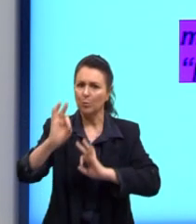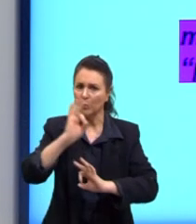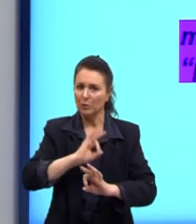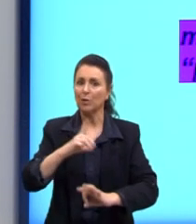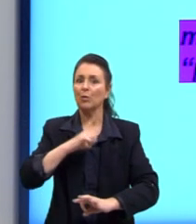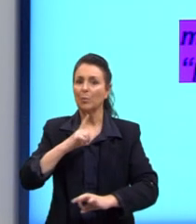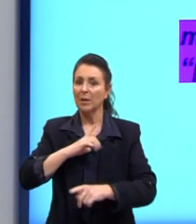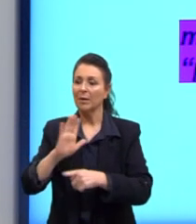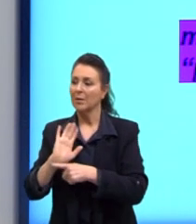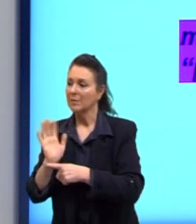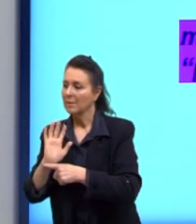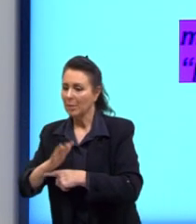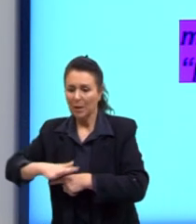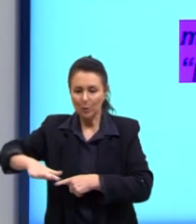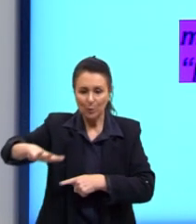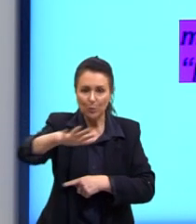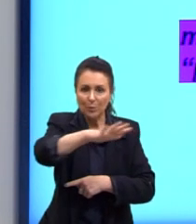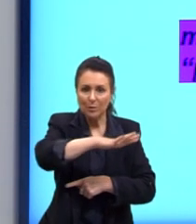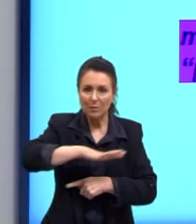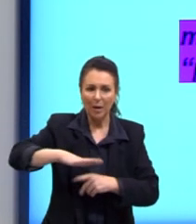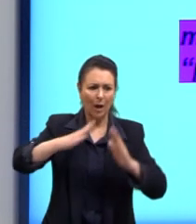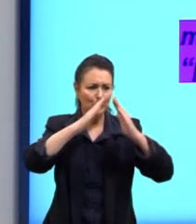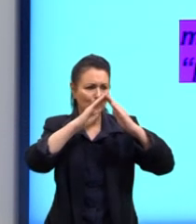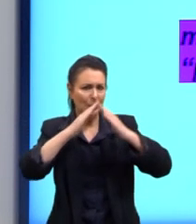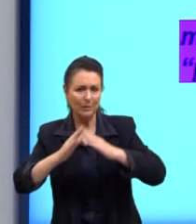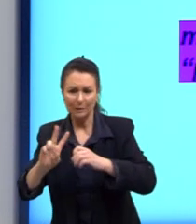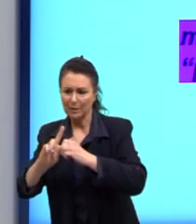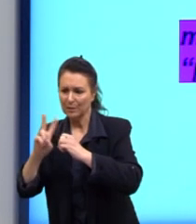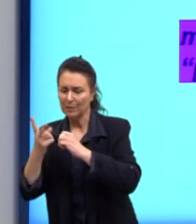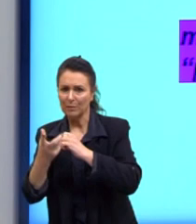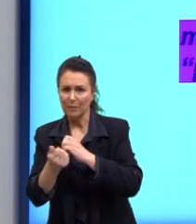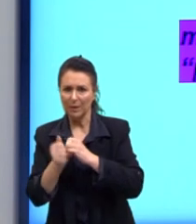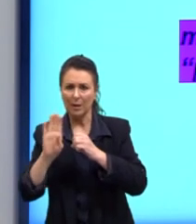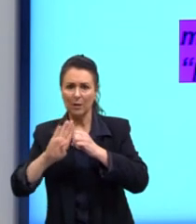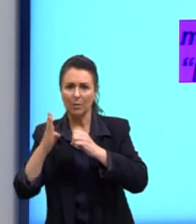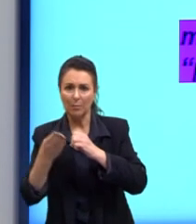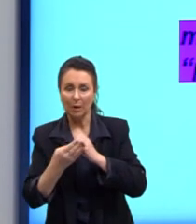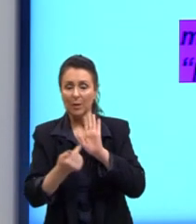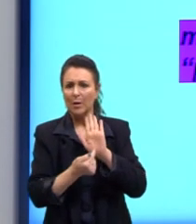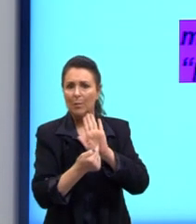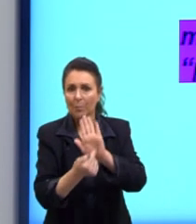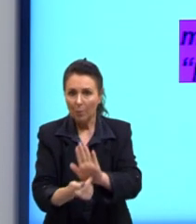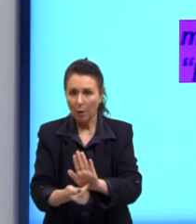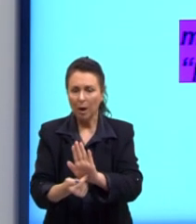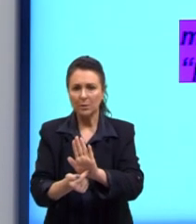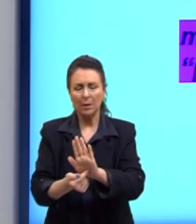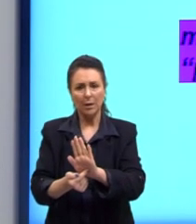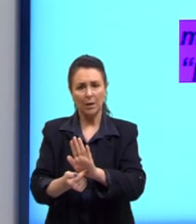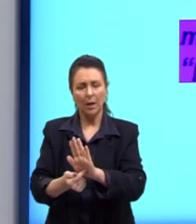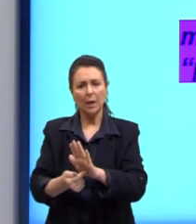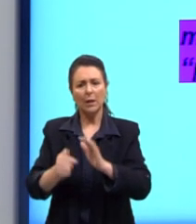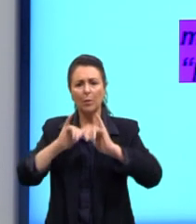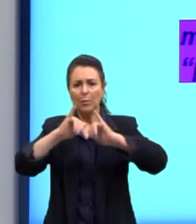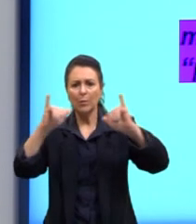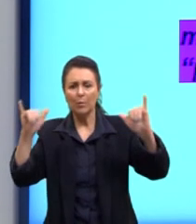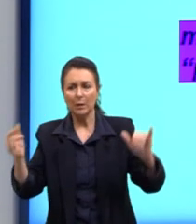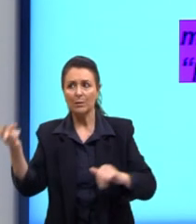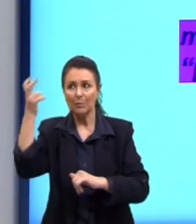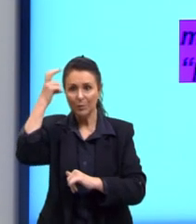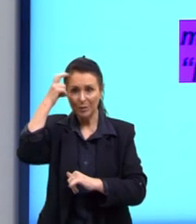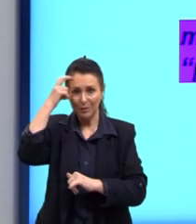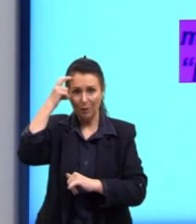cinematográfica ao ar livre nas regiões periféricas, as quais apresentarão programação cultural como filmes e